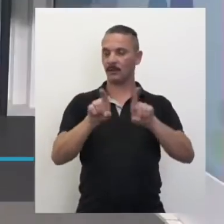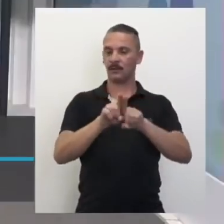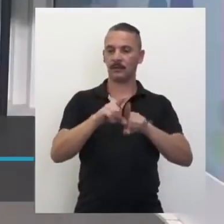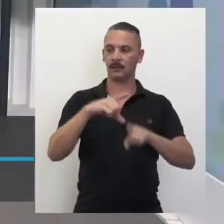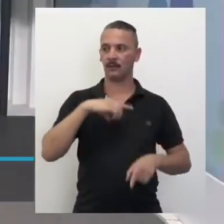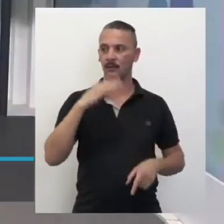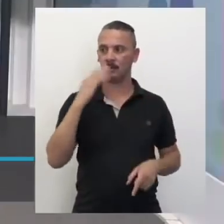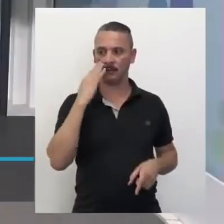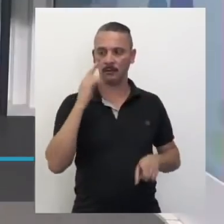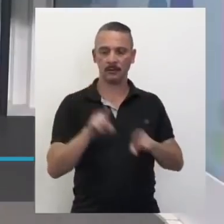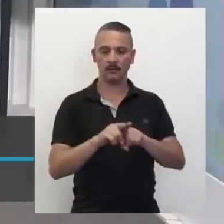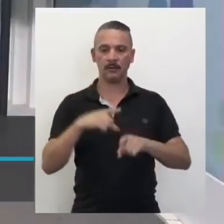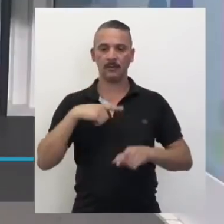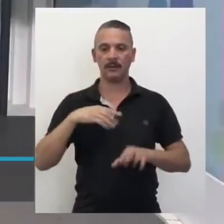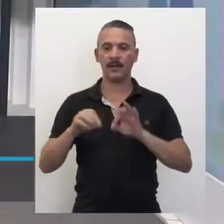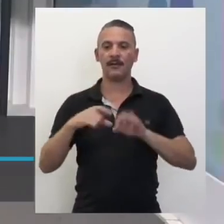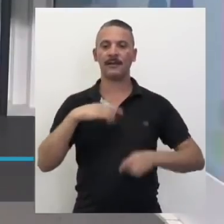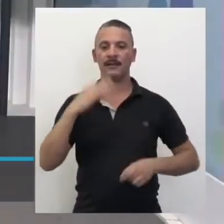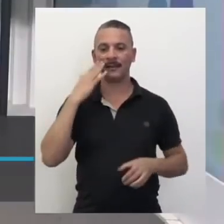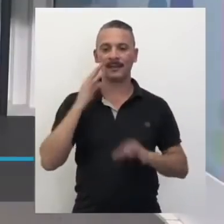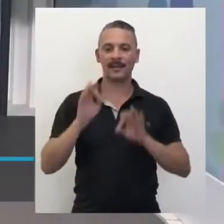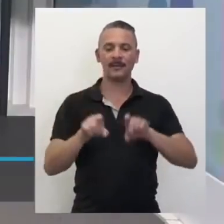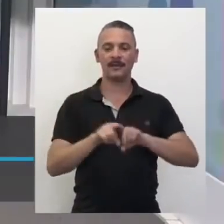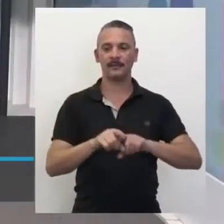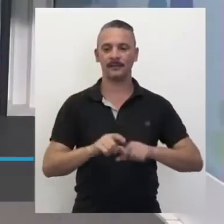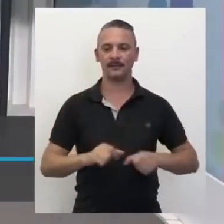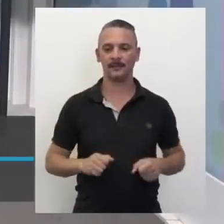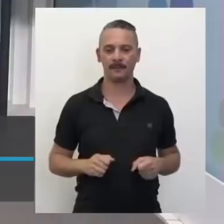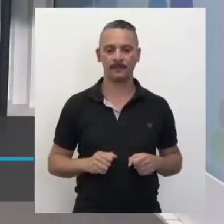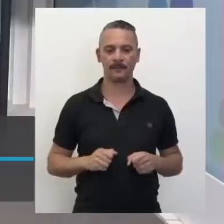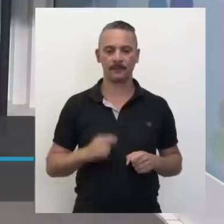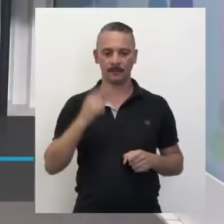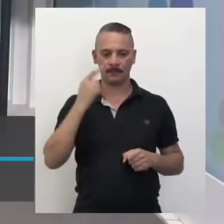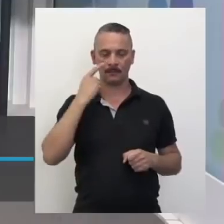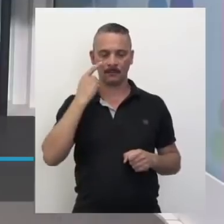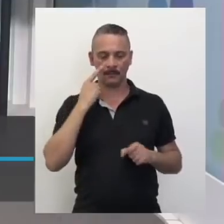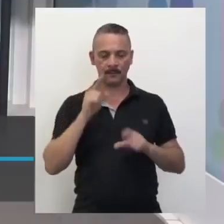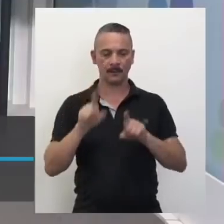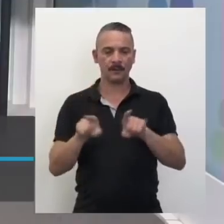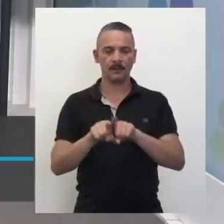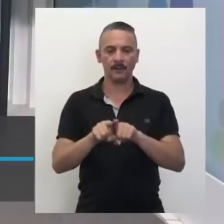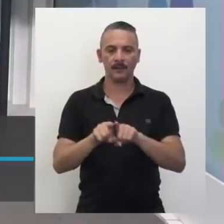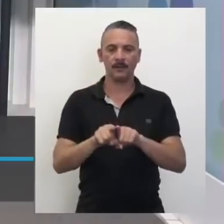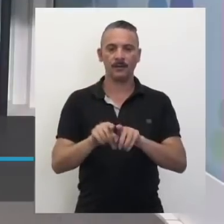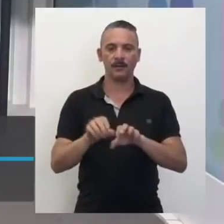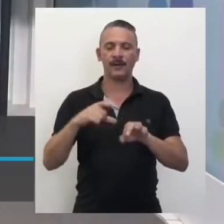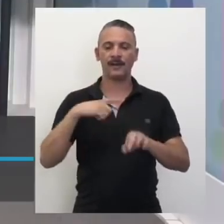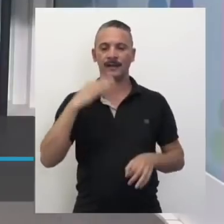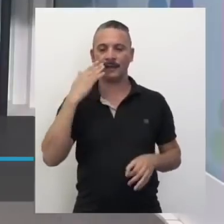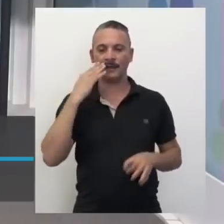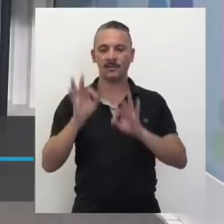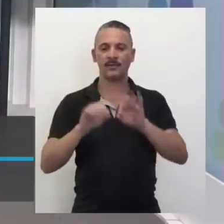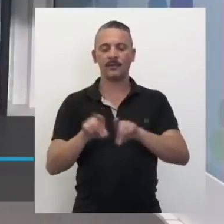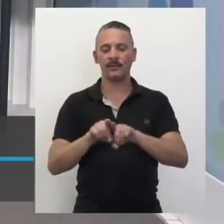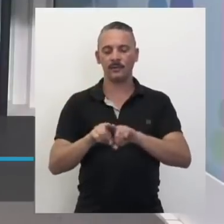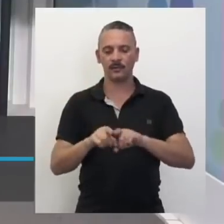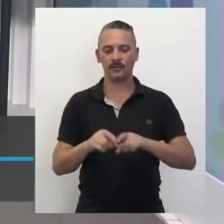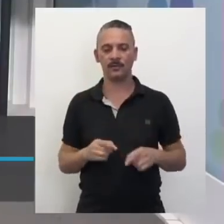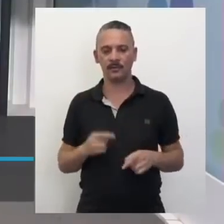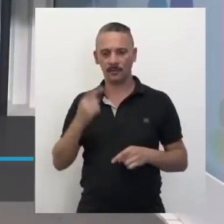Justino, Jerry Faria, é isso? São José do Rio Preto escreveu envelhecimento, Ed Joel, né?